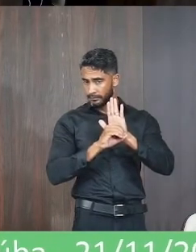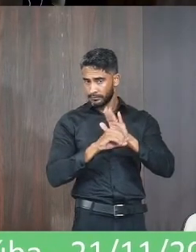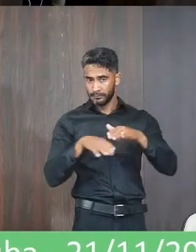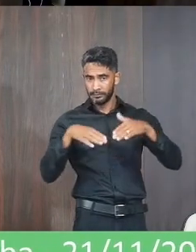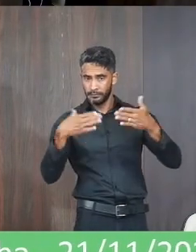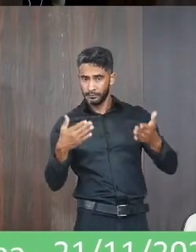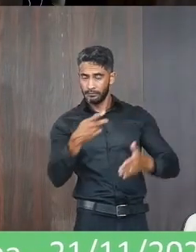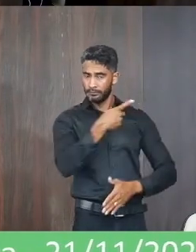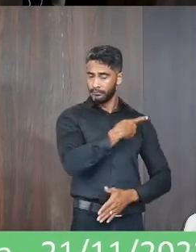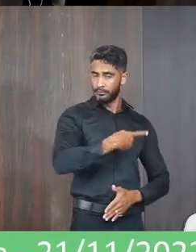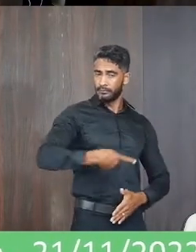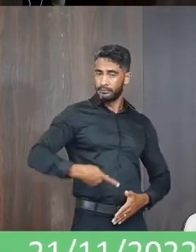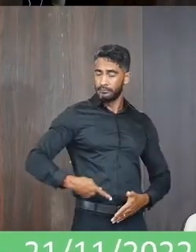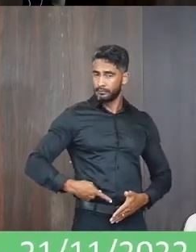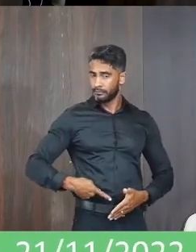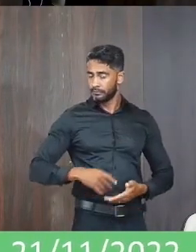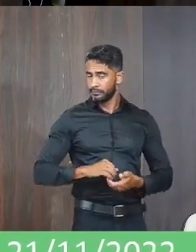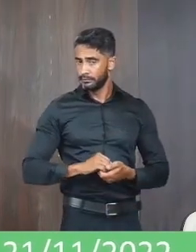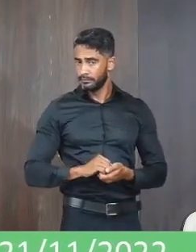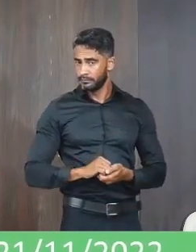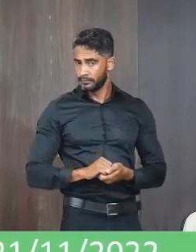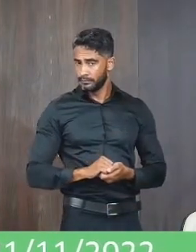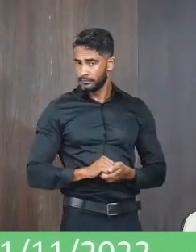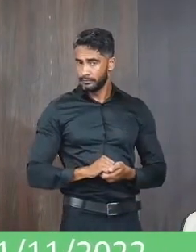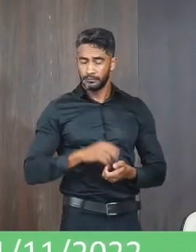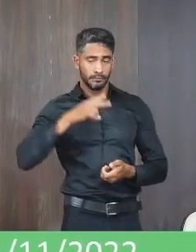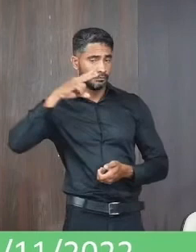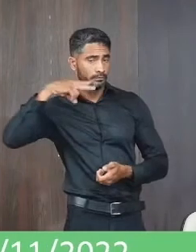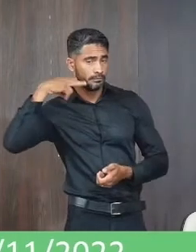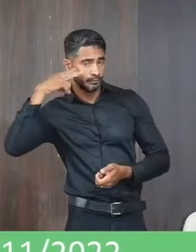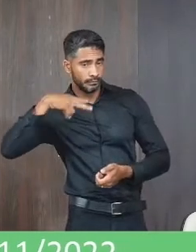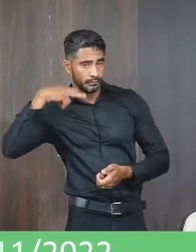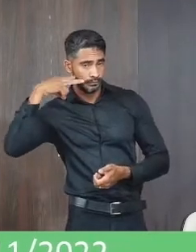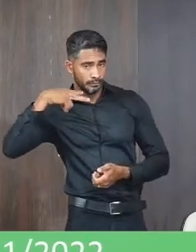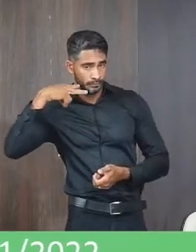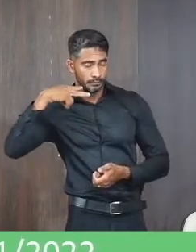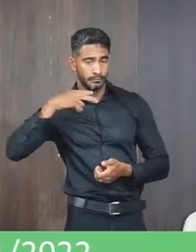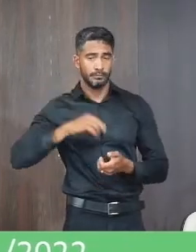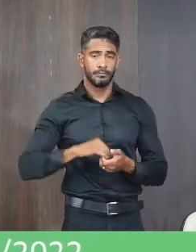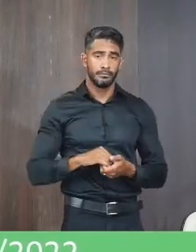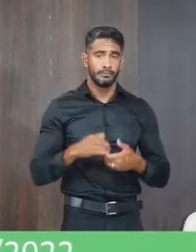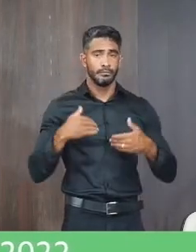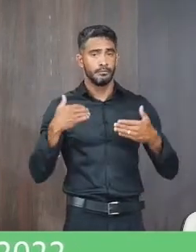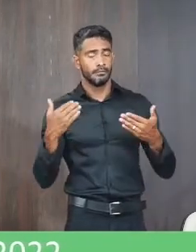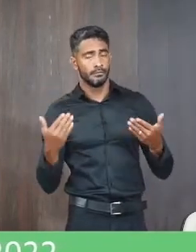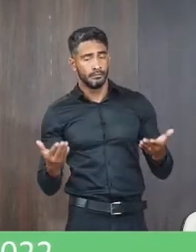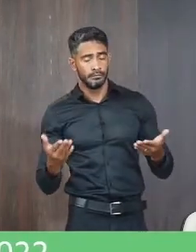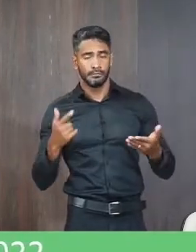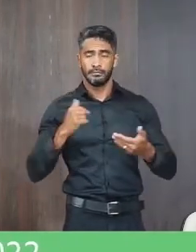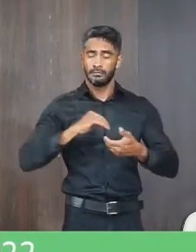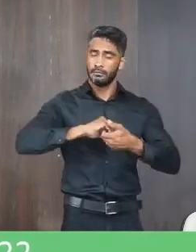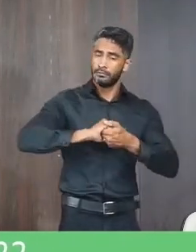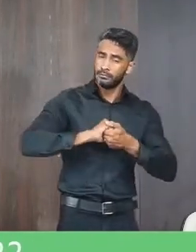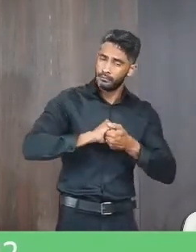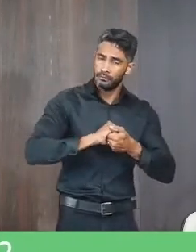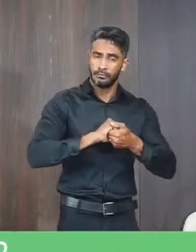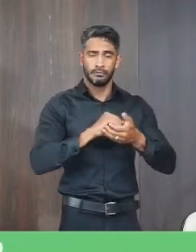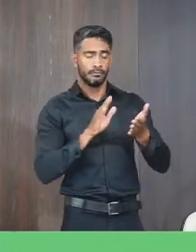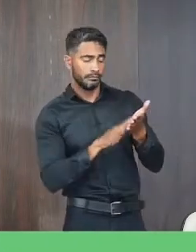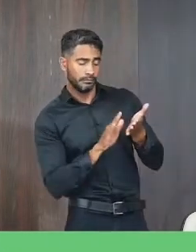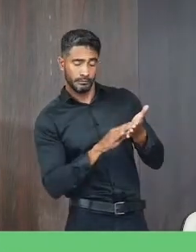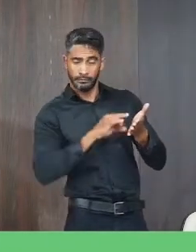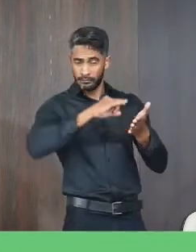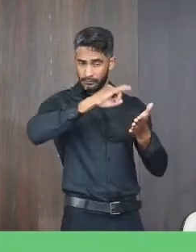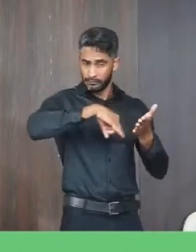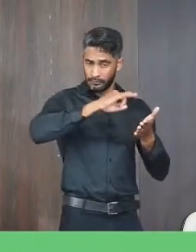Estarantismo, Presidente, Estarantismo, Srs. Vereadores, com os nossos cumprimentos, através do presente,